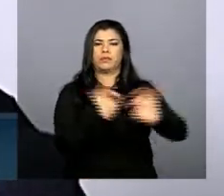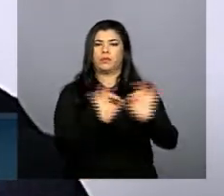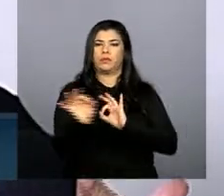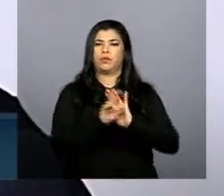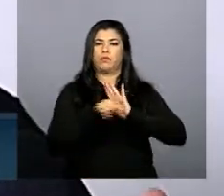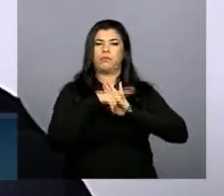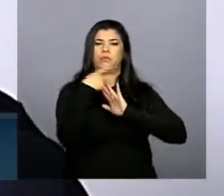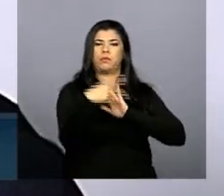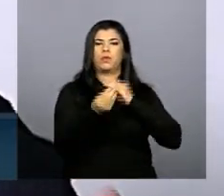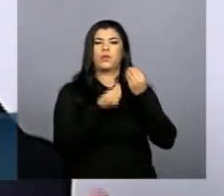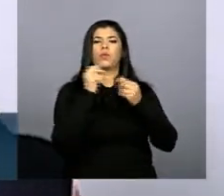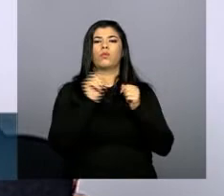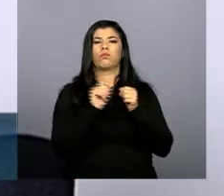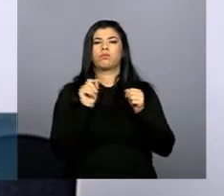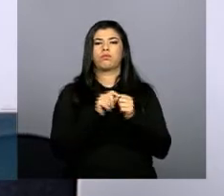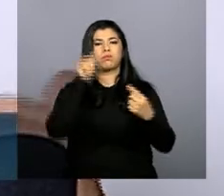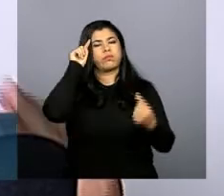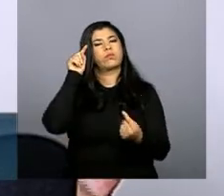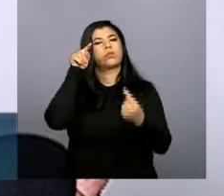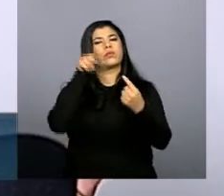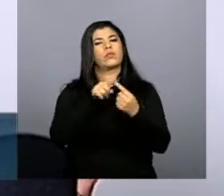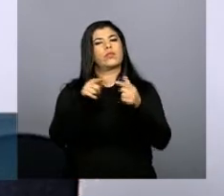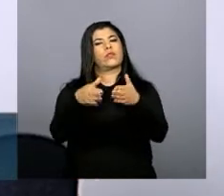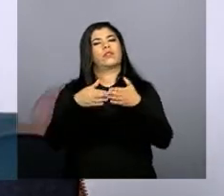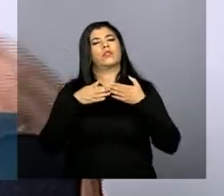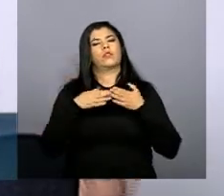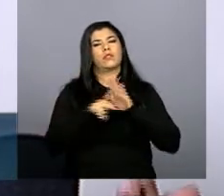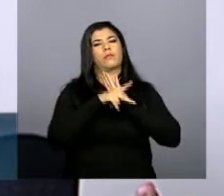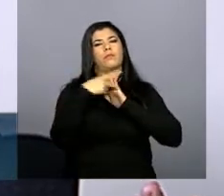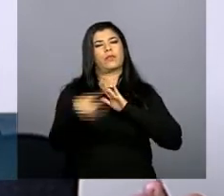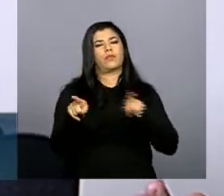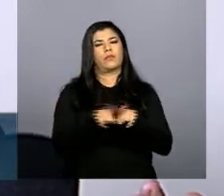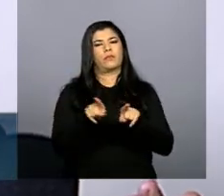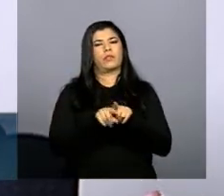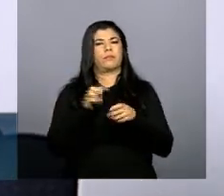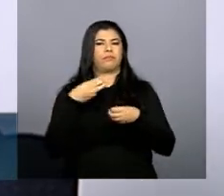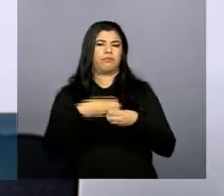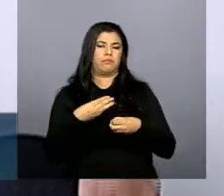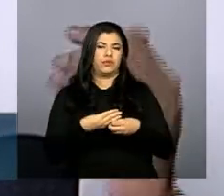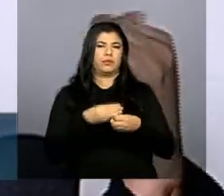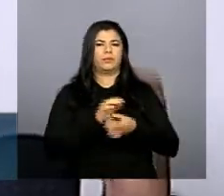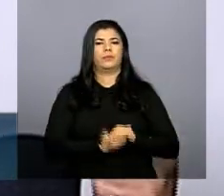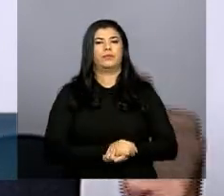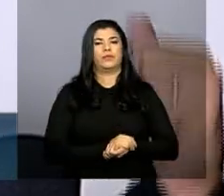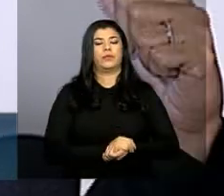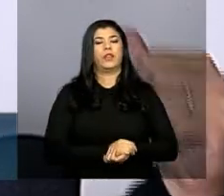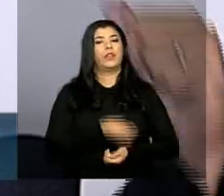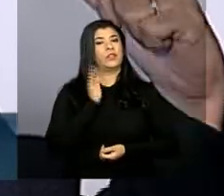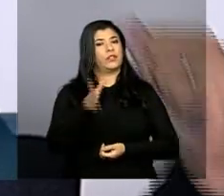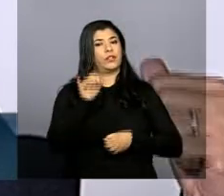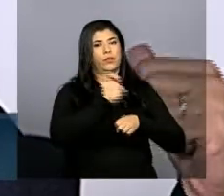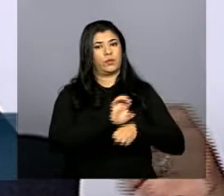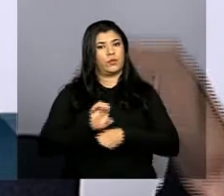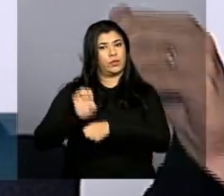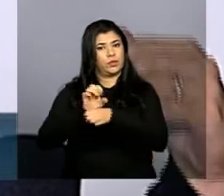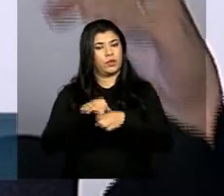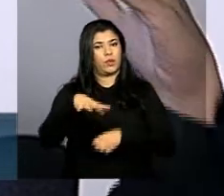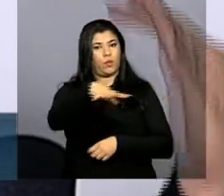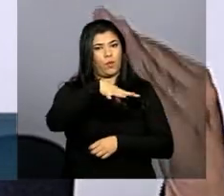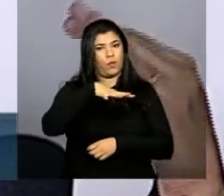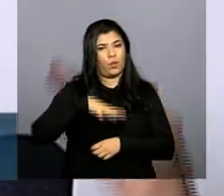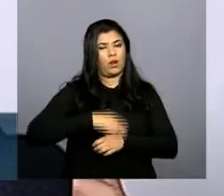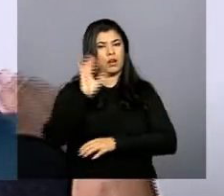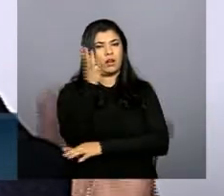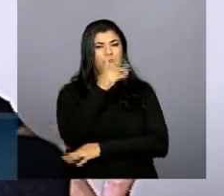procedimentos de licenciamento que atinge o licenciamento estadual e municipal os estados os órgãos ambientais estão mostrando